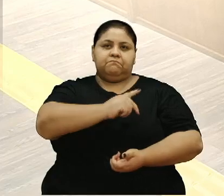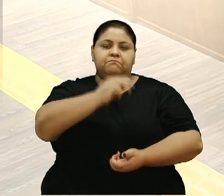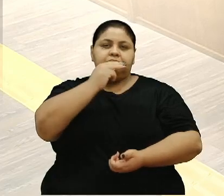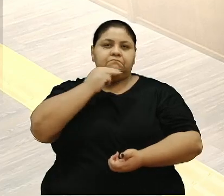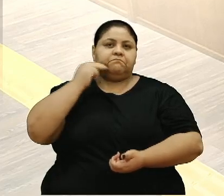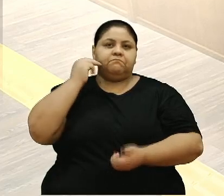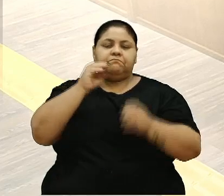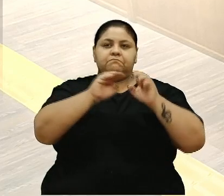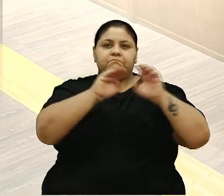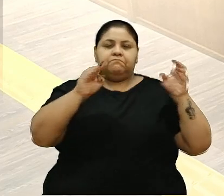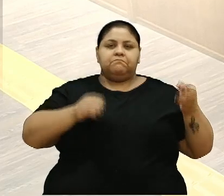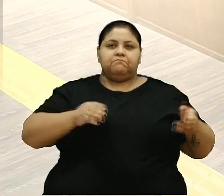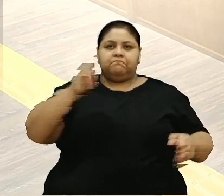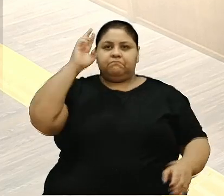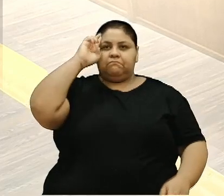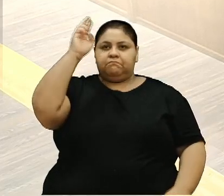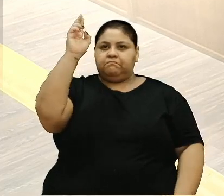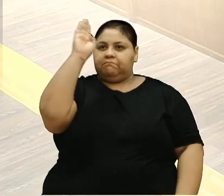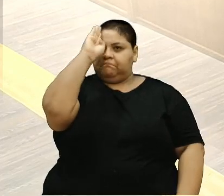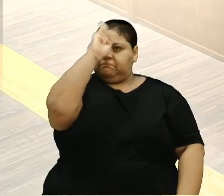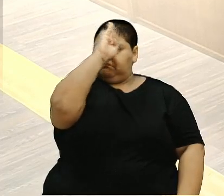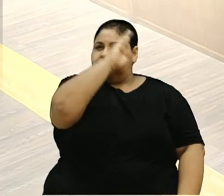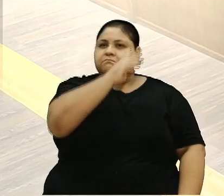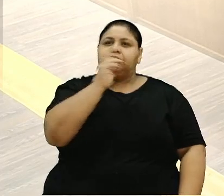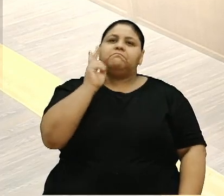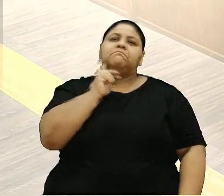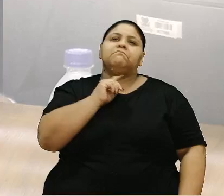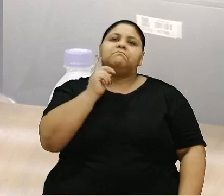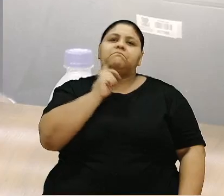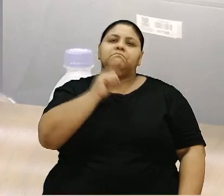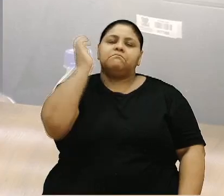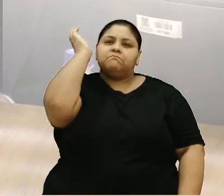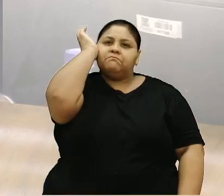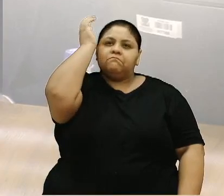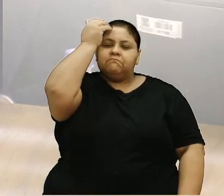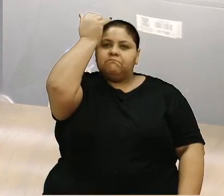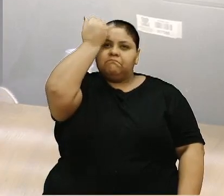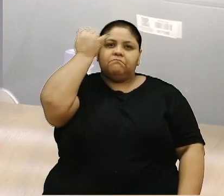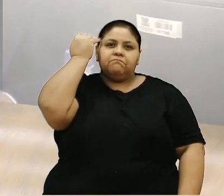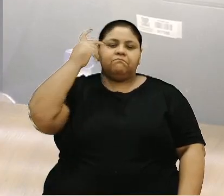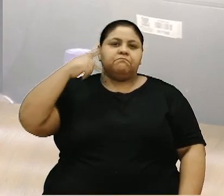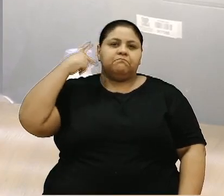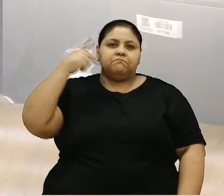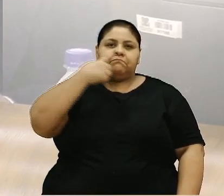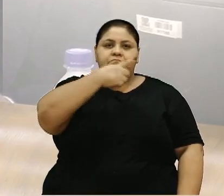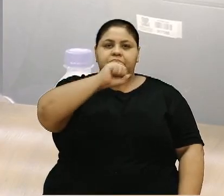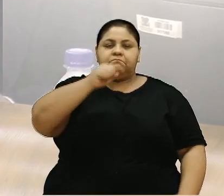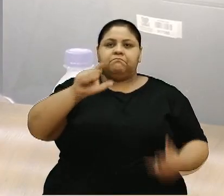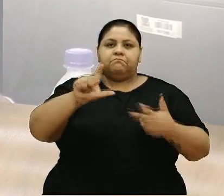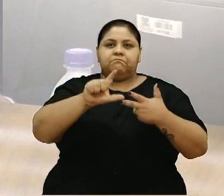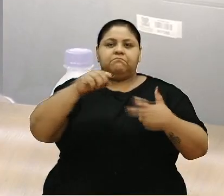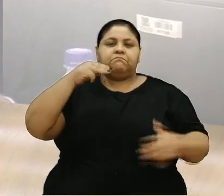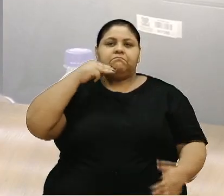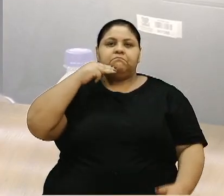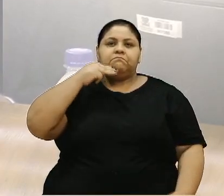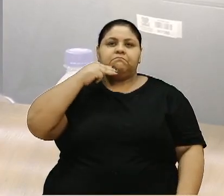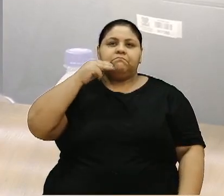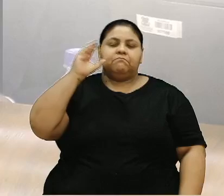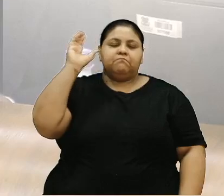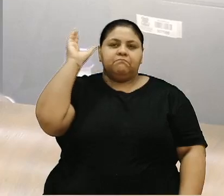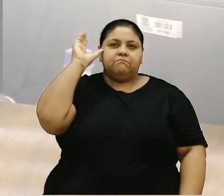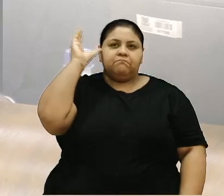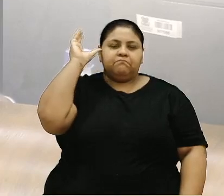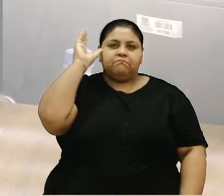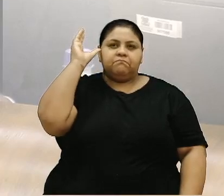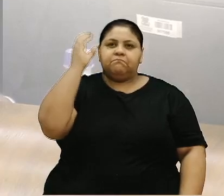diretora Adriano Bressan, Renato Oliveira, Felipe Grêmio Mair e Zé D'Ambrose. Vereadores da 18ª Legislatura, Bortola, Cadore, Camiles,